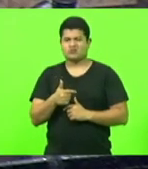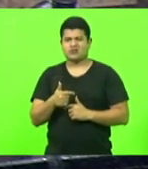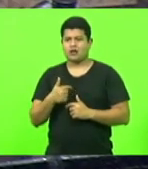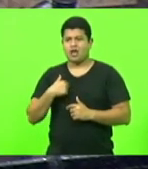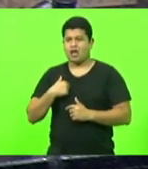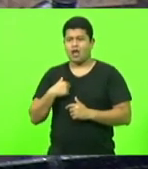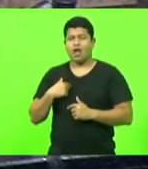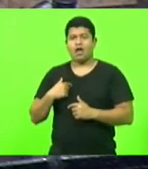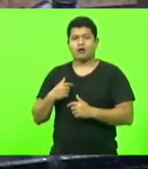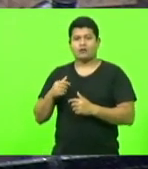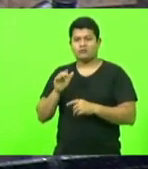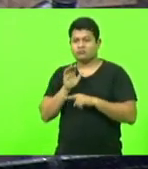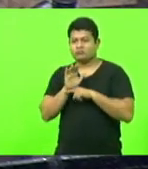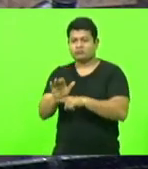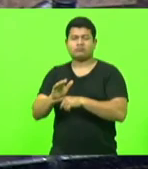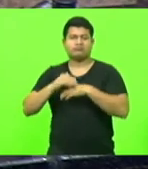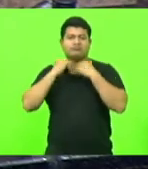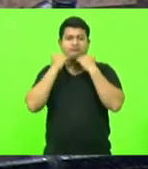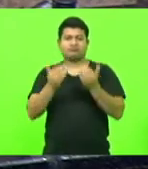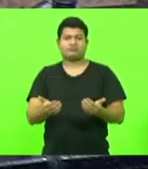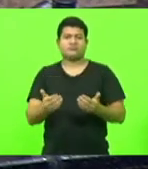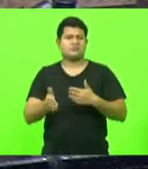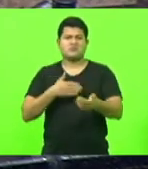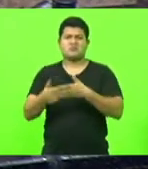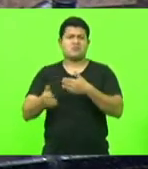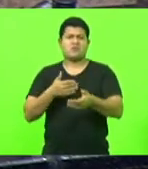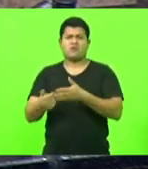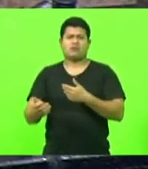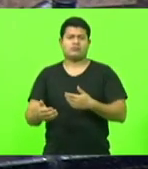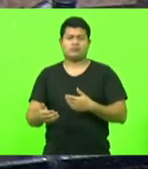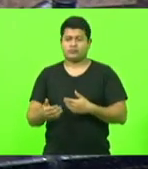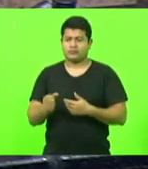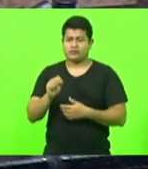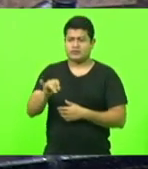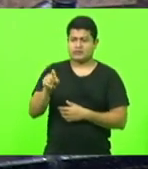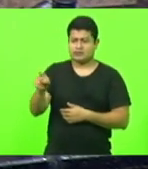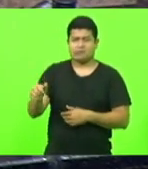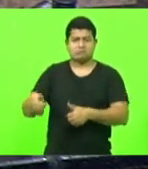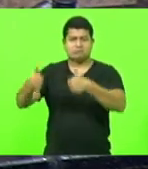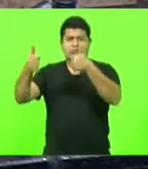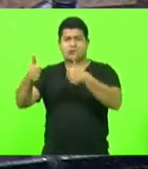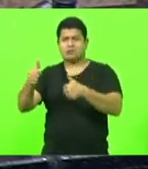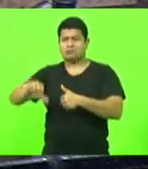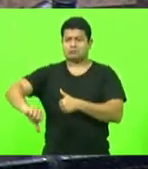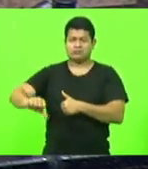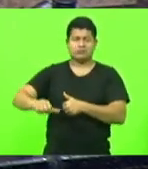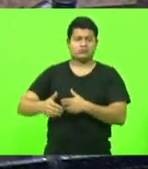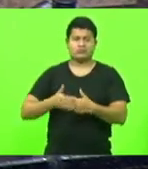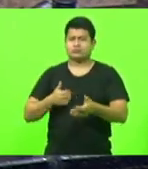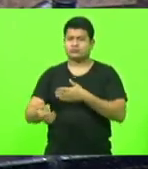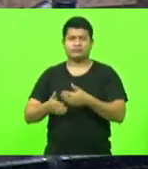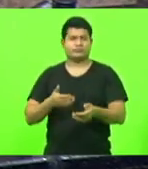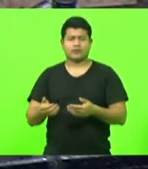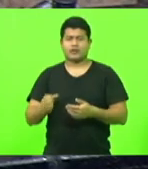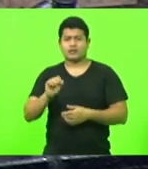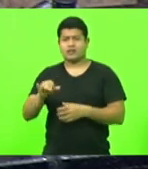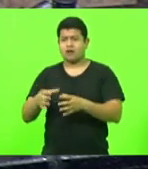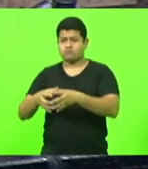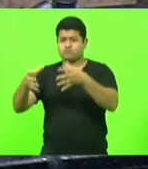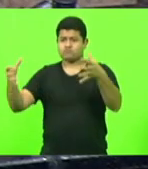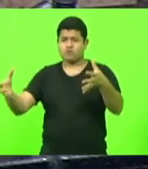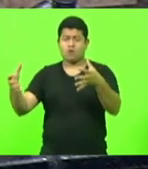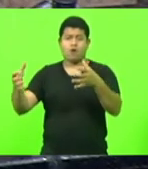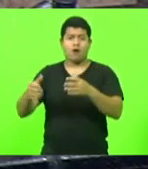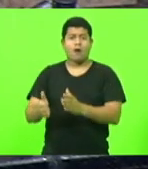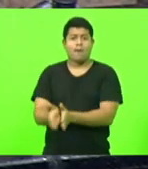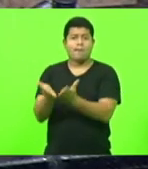importa quem vai se dar bem lá fora, fora dessa casa ou não. Se é a maioria, se não é, se é o mais